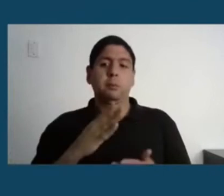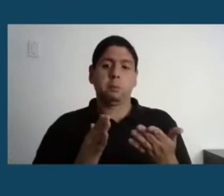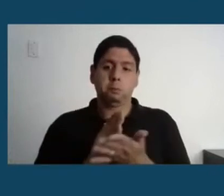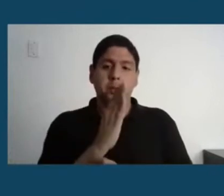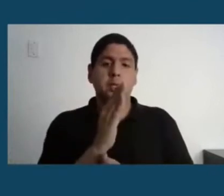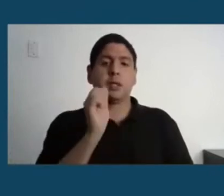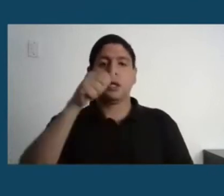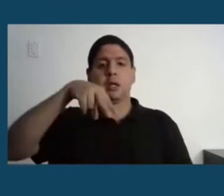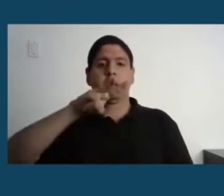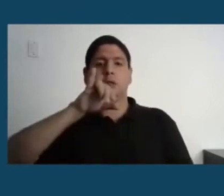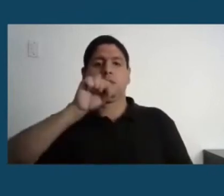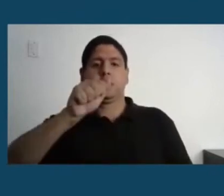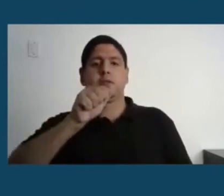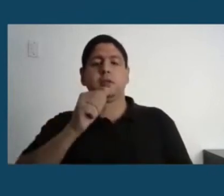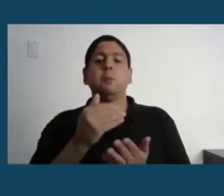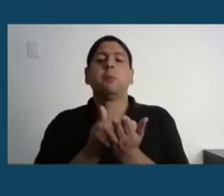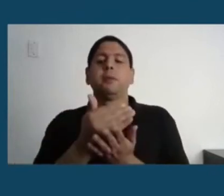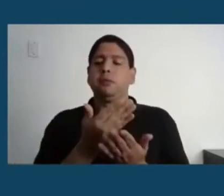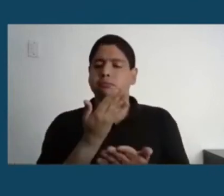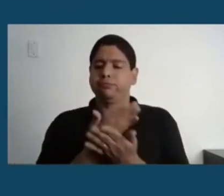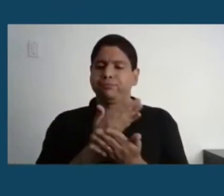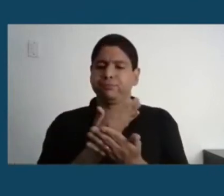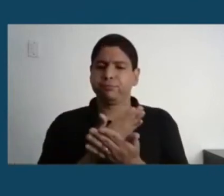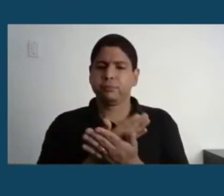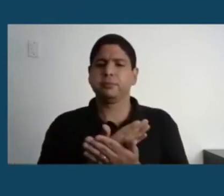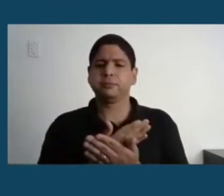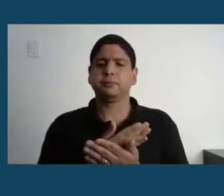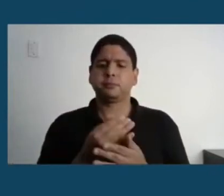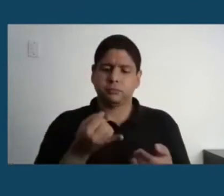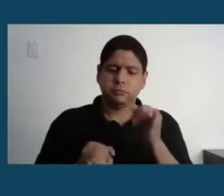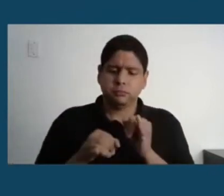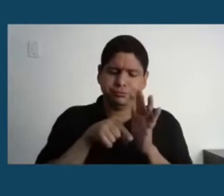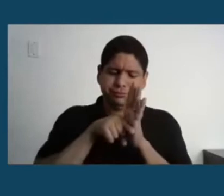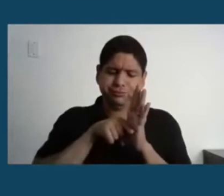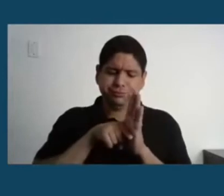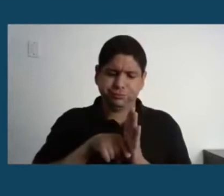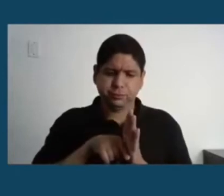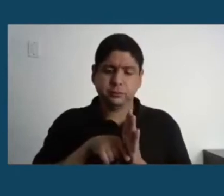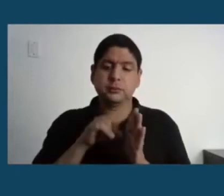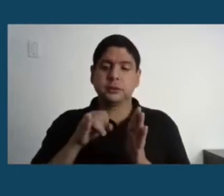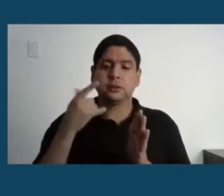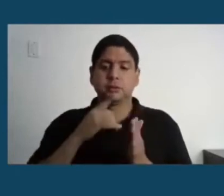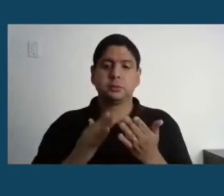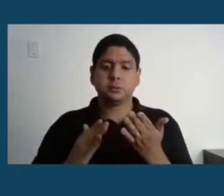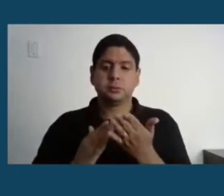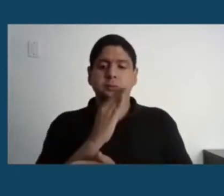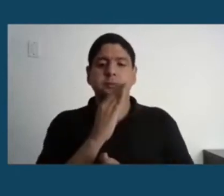estudos. Ela está na fase de ensaios pré-clínicos ainda, passando, se tudo der certo, para os ensaios de fase 1.